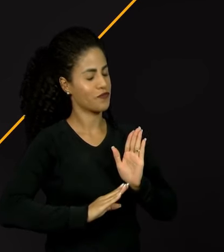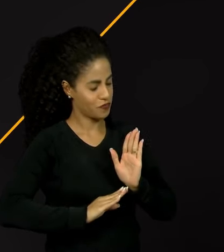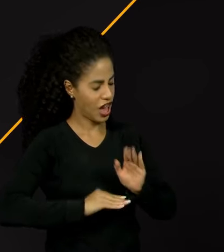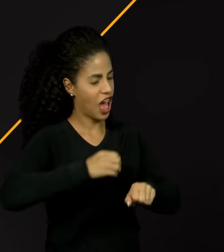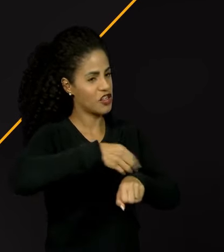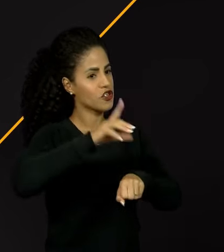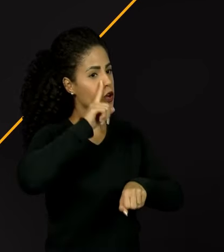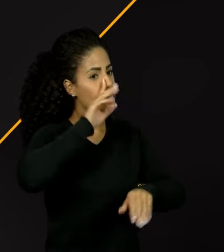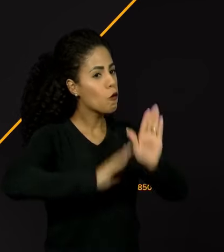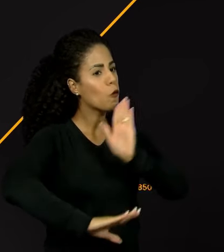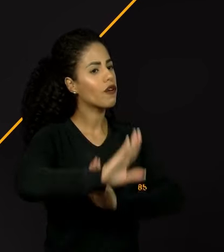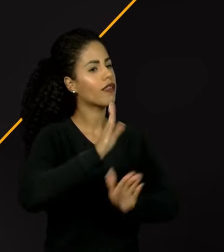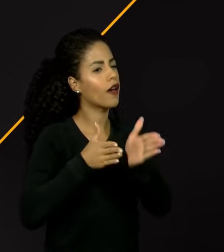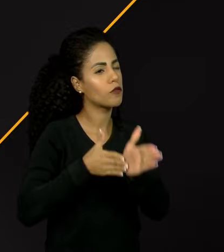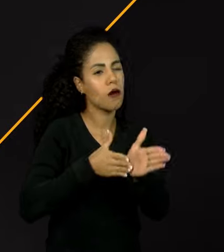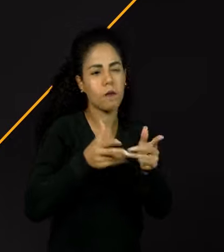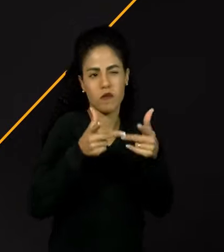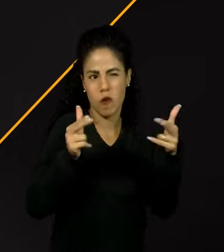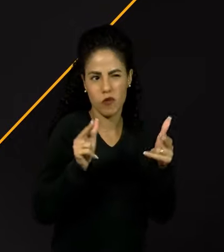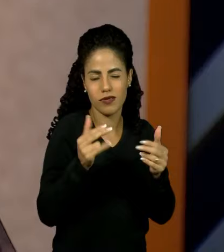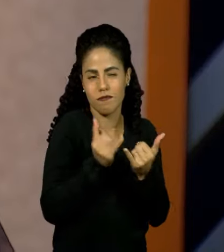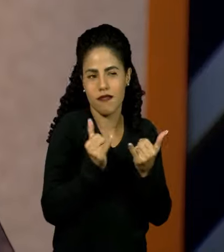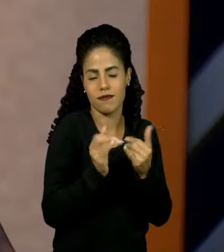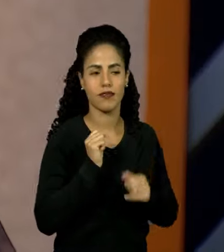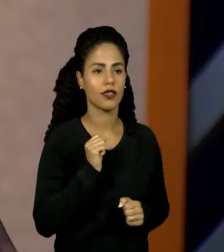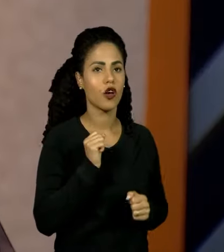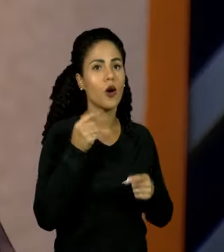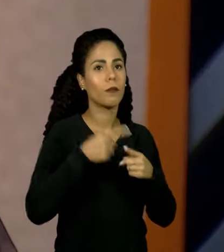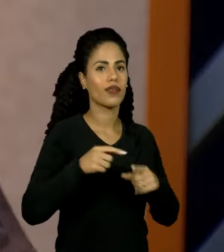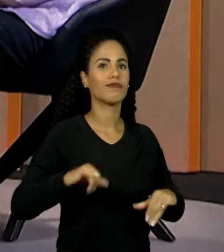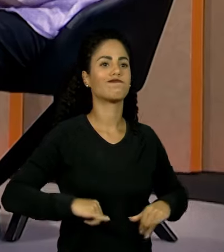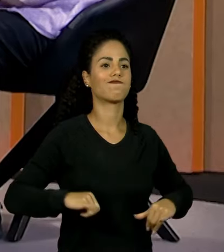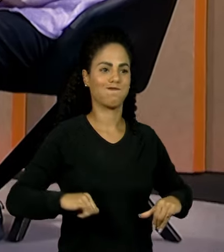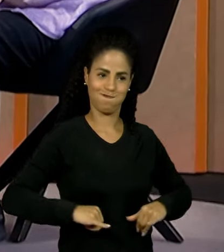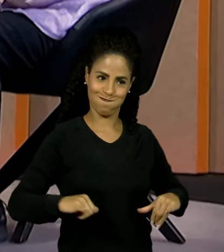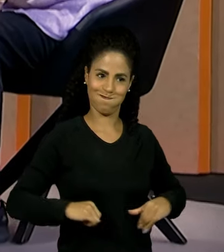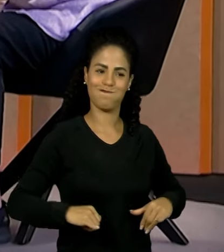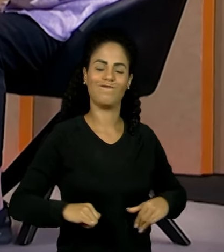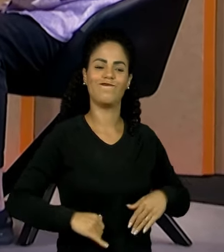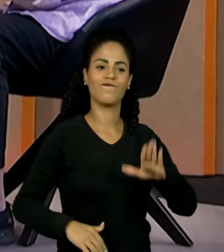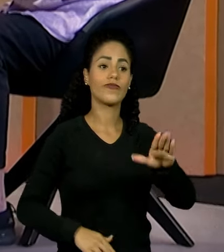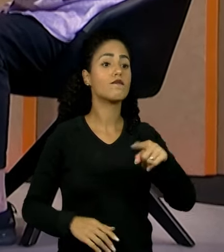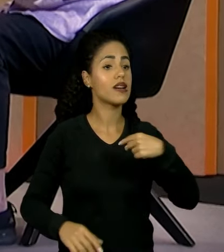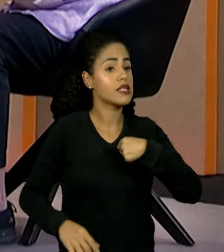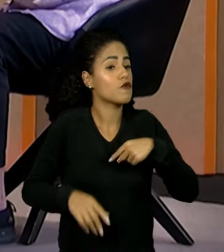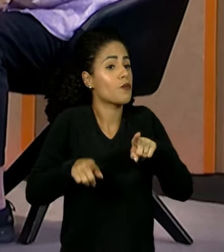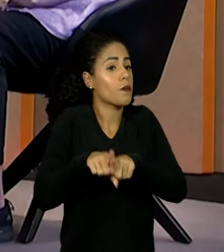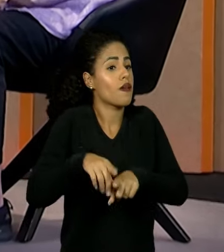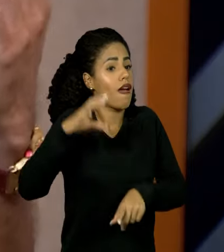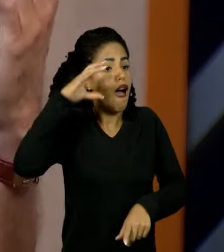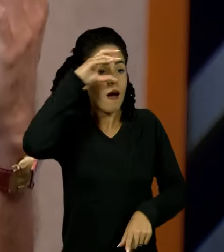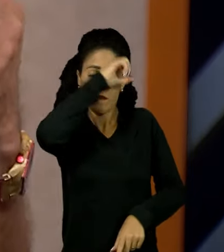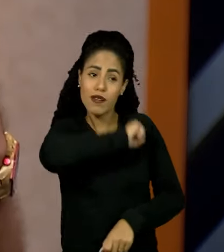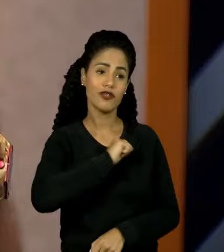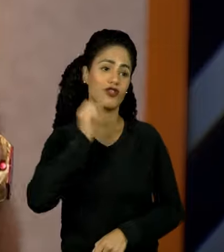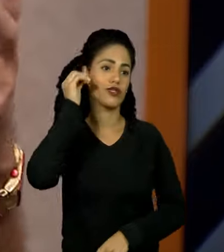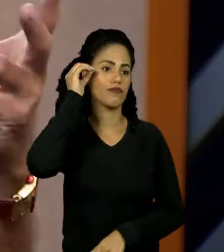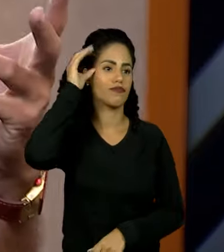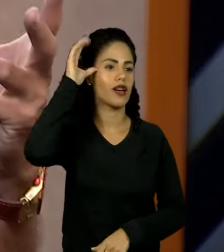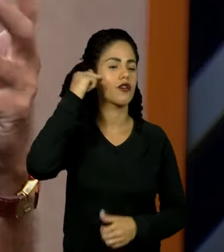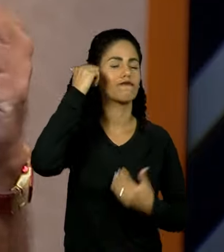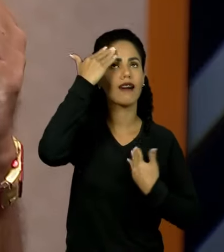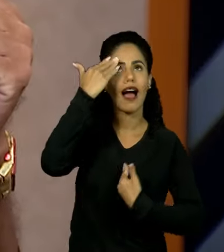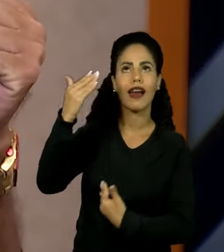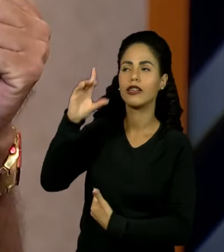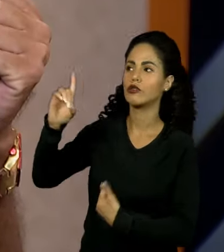por onde você vai me levar, alguma coisa assim, porque foi muito sofrimento. Mas eu também aprendi com esse sofrimento, tá? Sempre agradeço a Deus pela